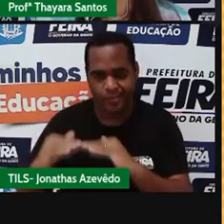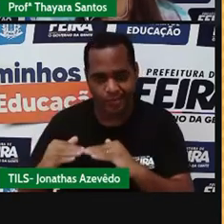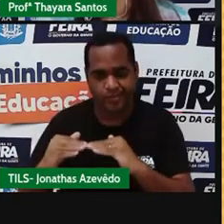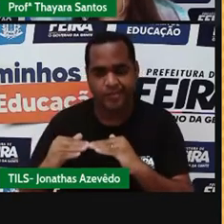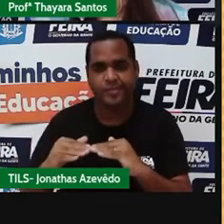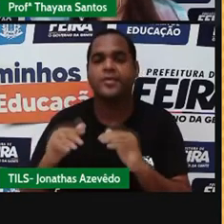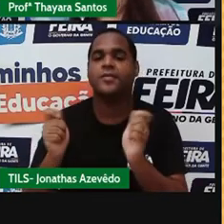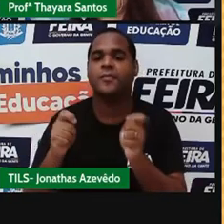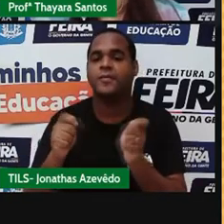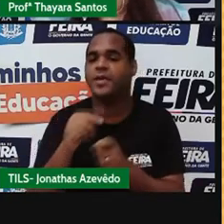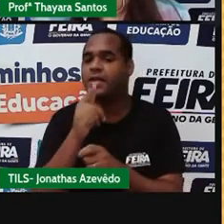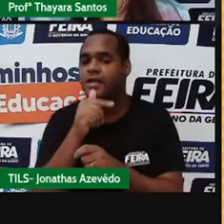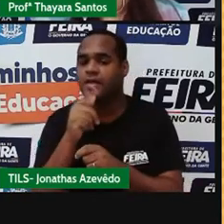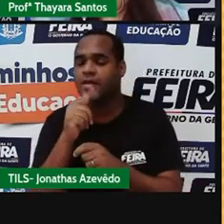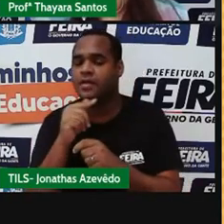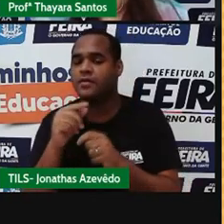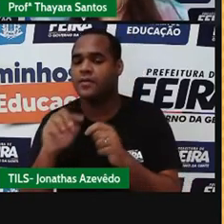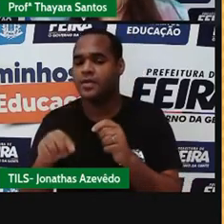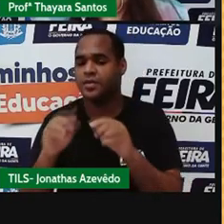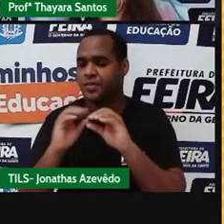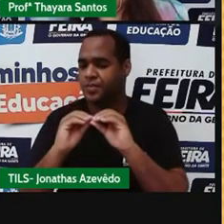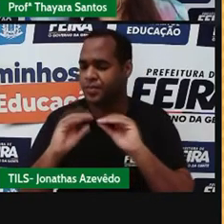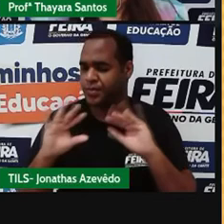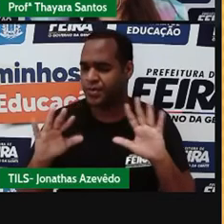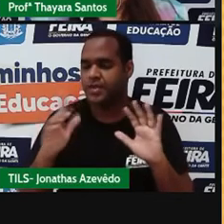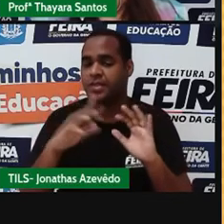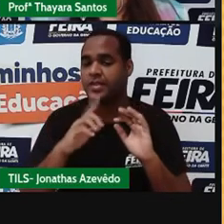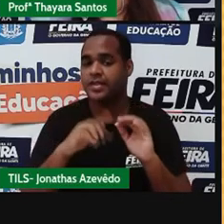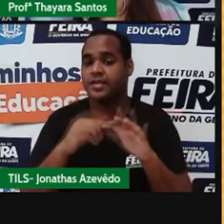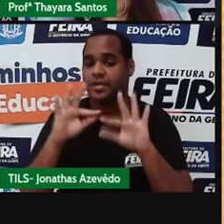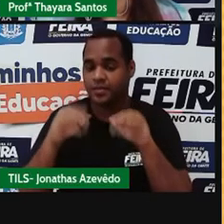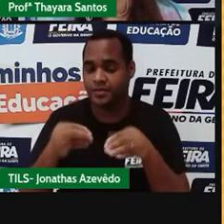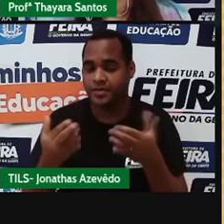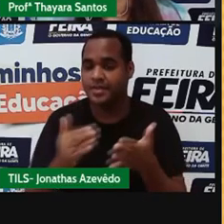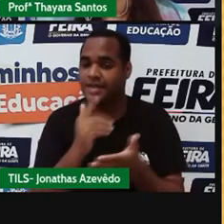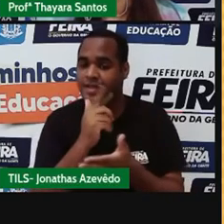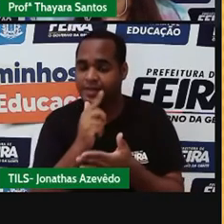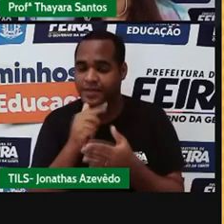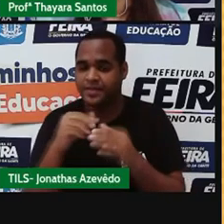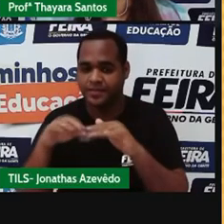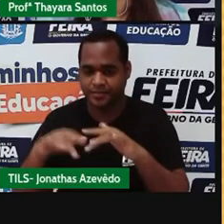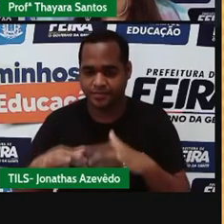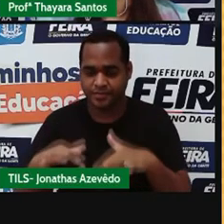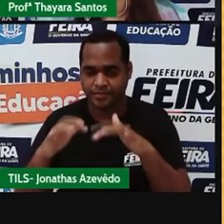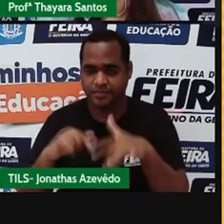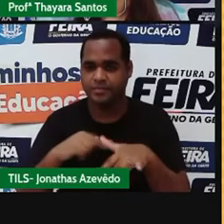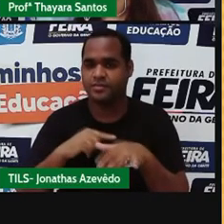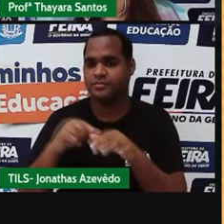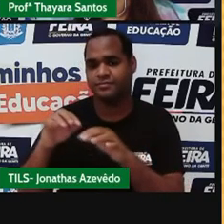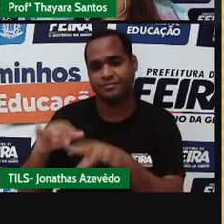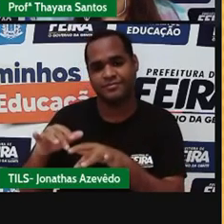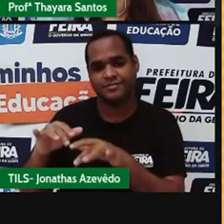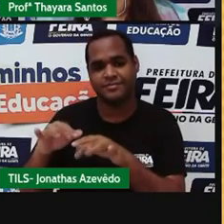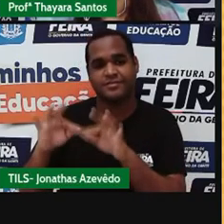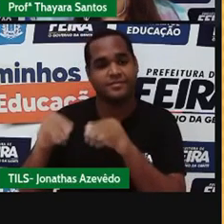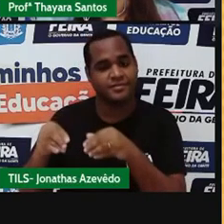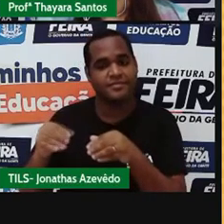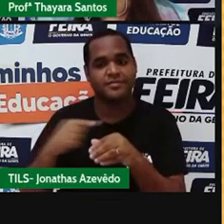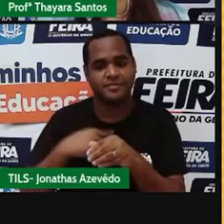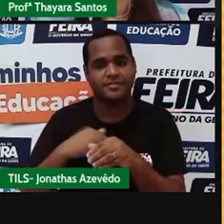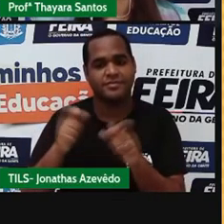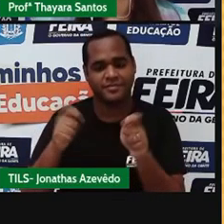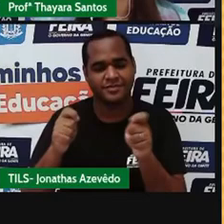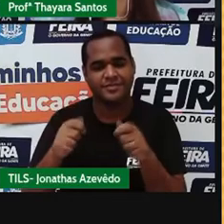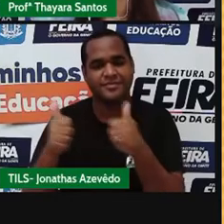resultando na água líquida e pura. E, por fim, a água líquida é armazenada no recipiente coletor. E é isso aí,